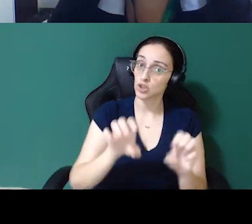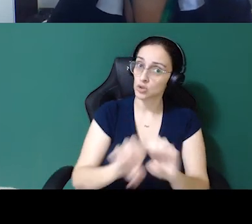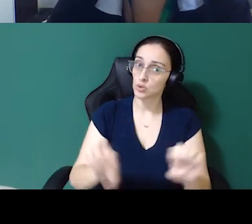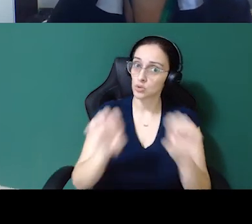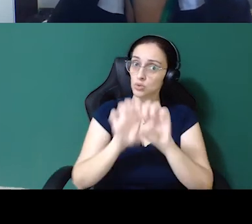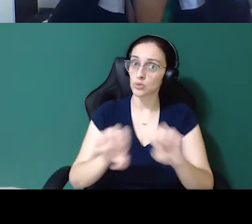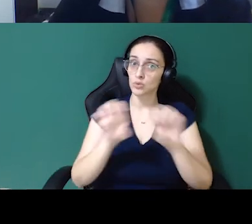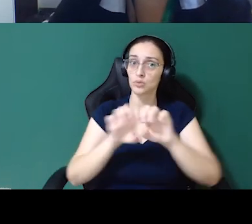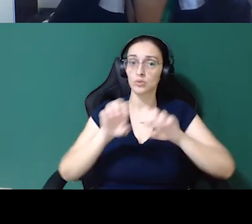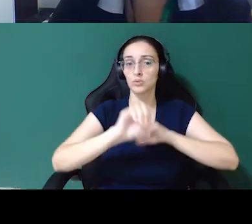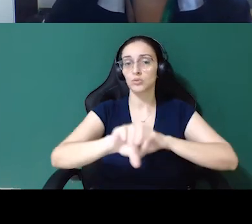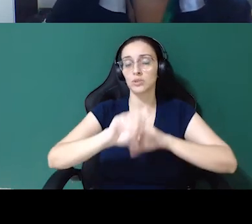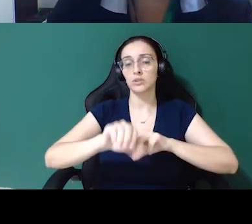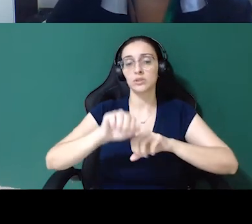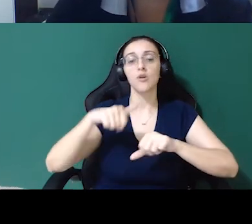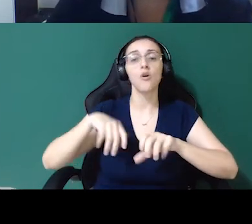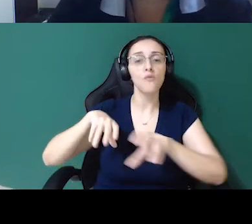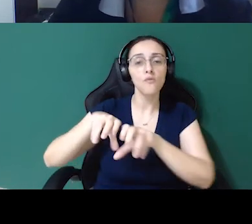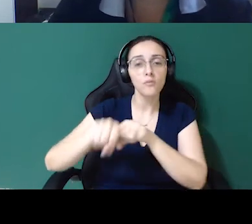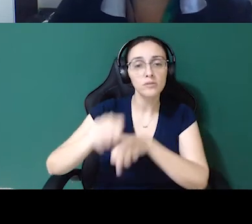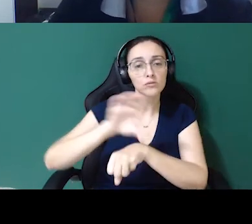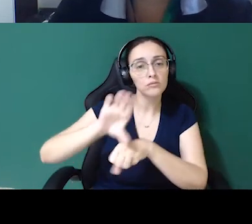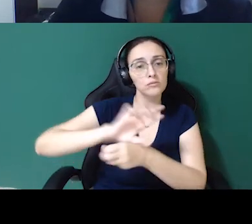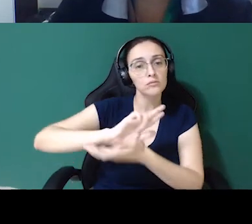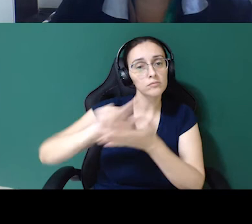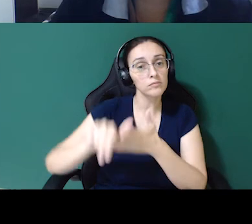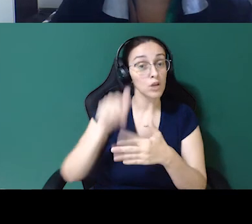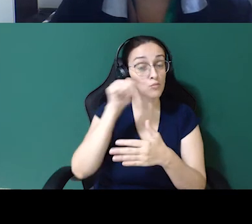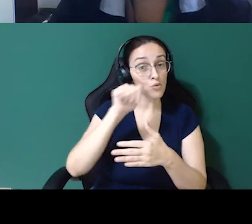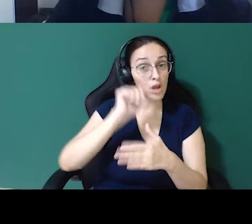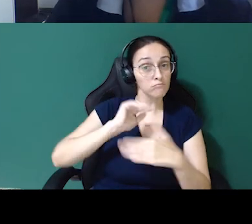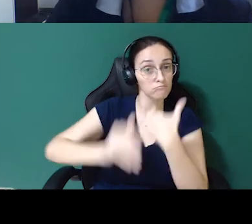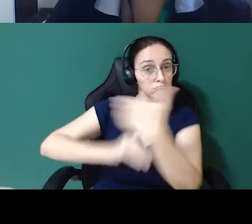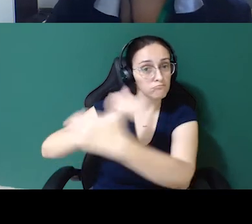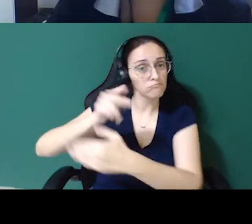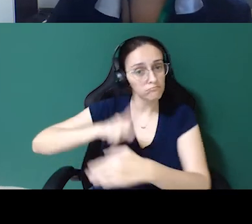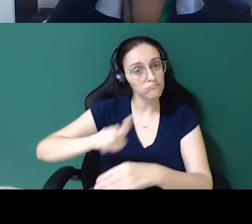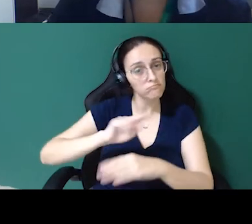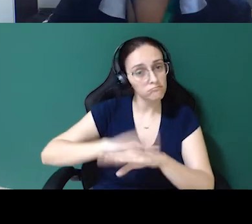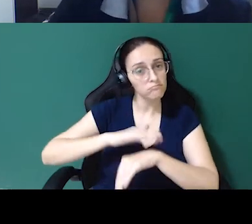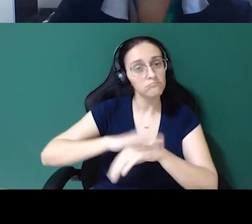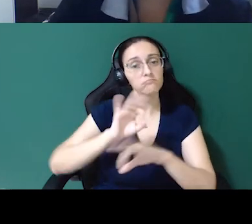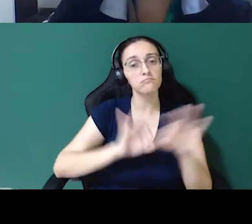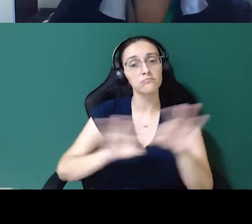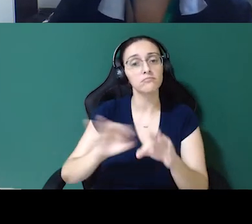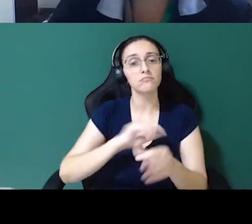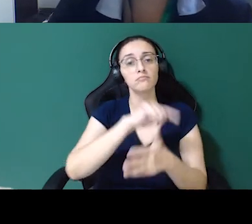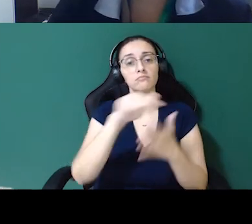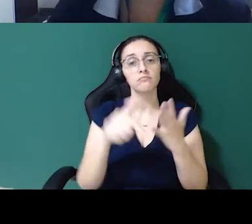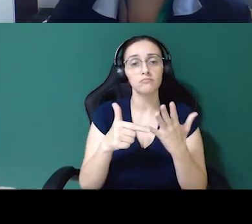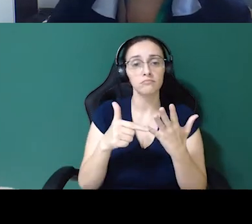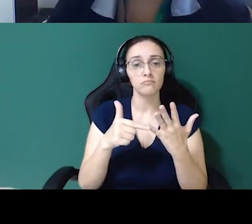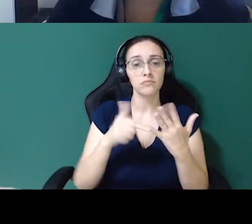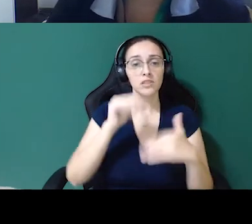constante das mulheres e desenvolver as profissionais dentro das empresas. O cinco, desenvolvimento empresarial